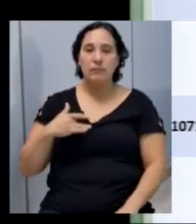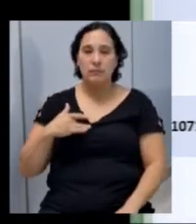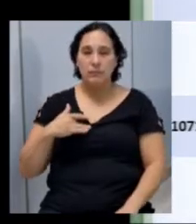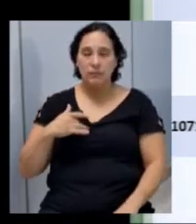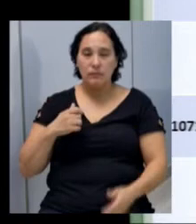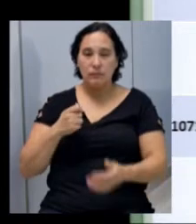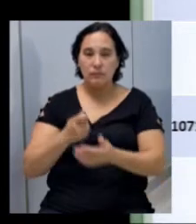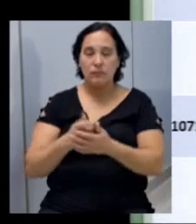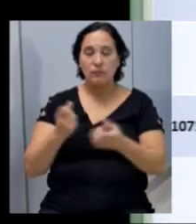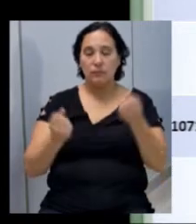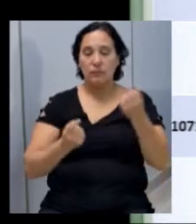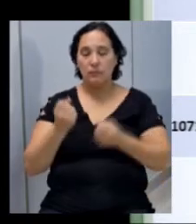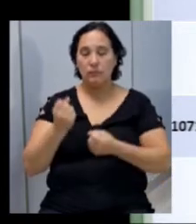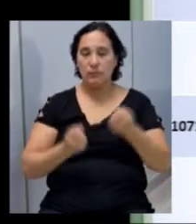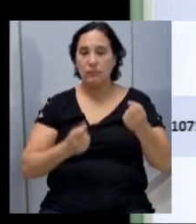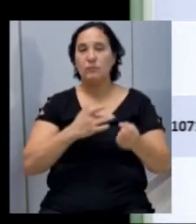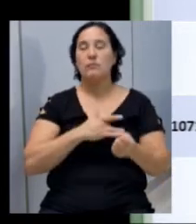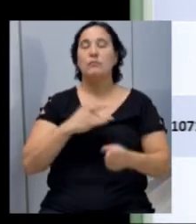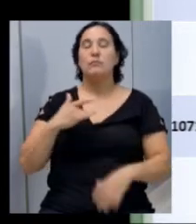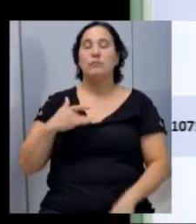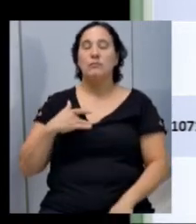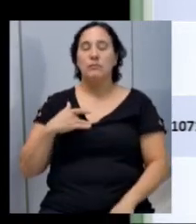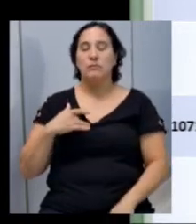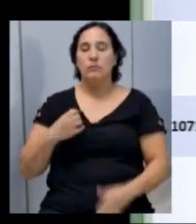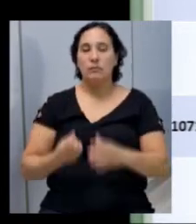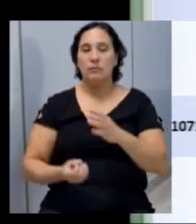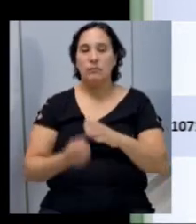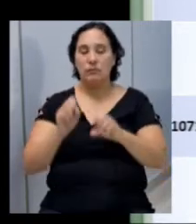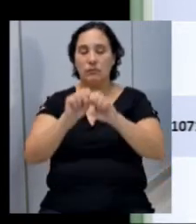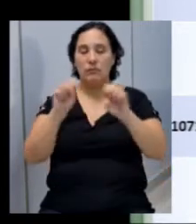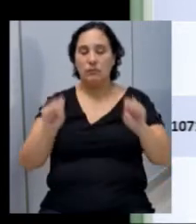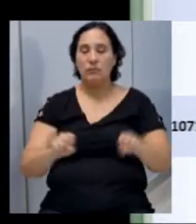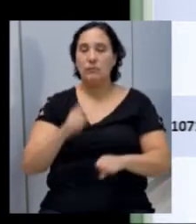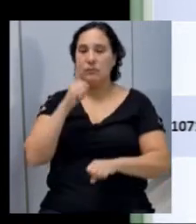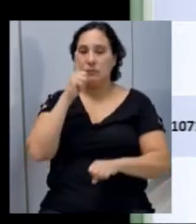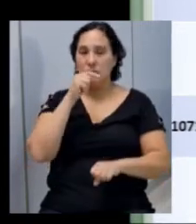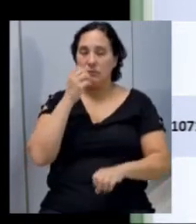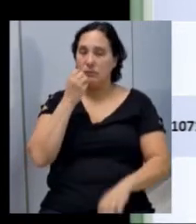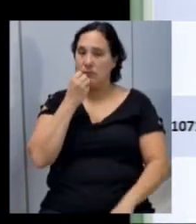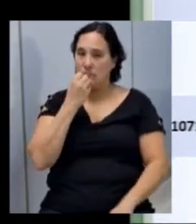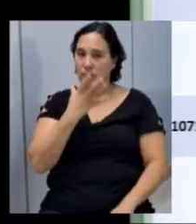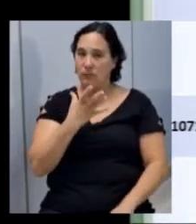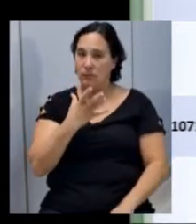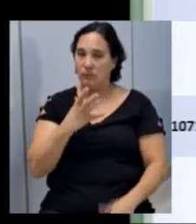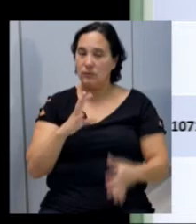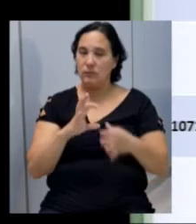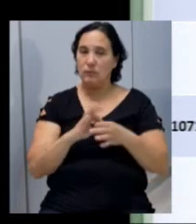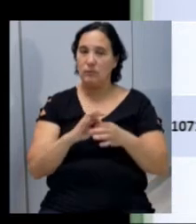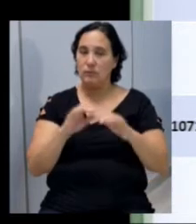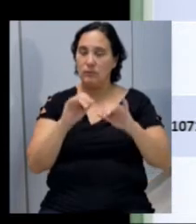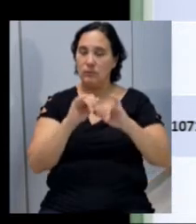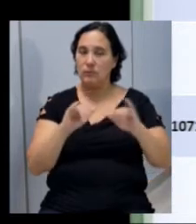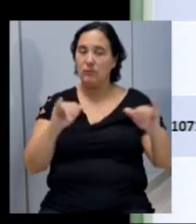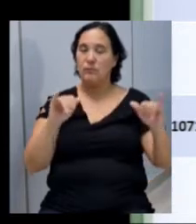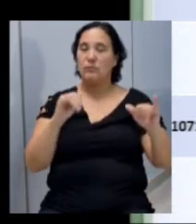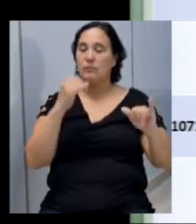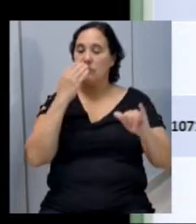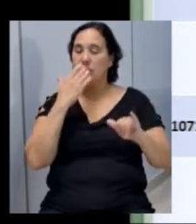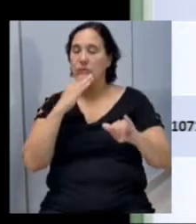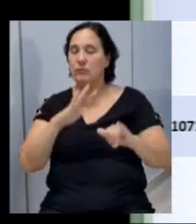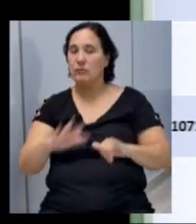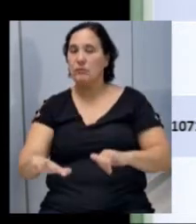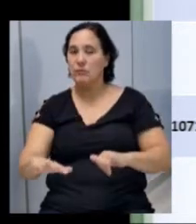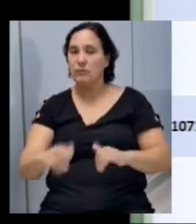aquisição de veículos para a saúde, ampliação do sistema de água potável, ampliação da rede física de ensino infantil,